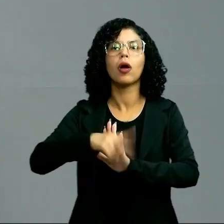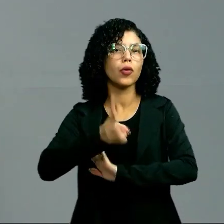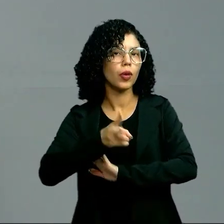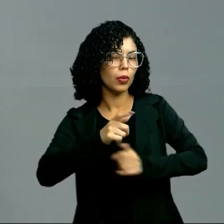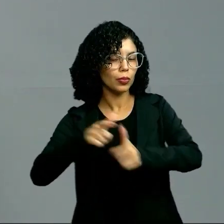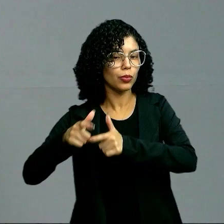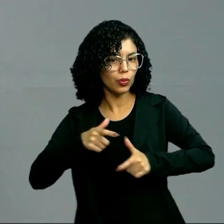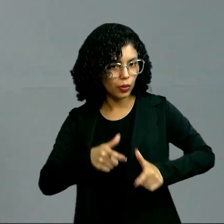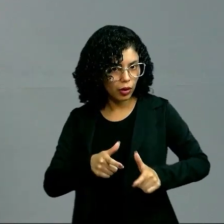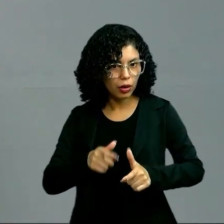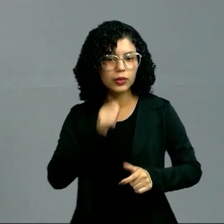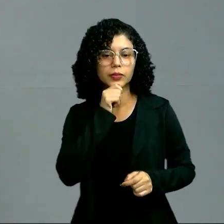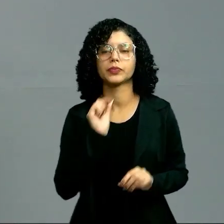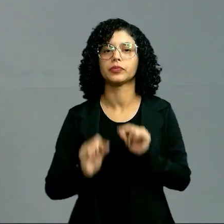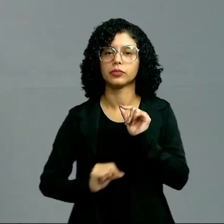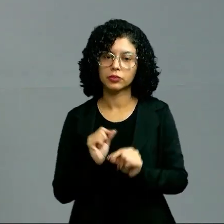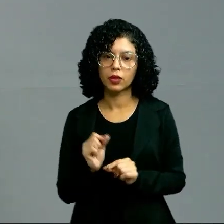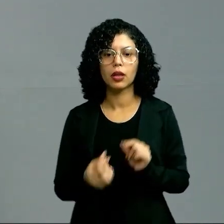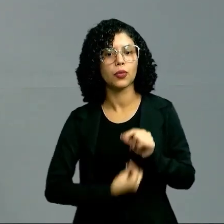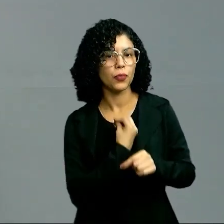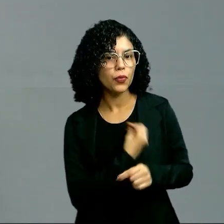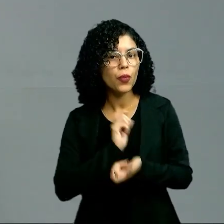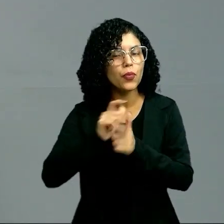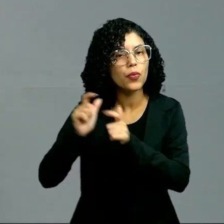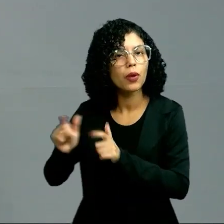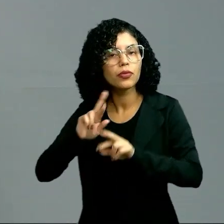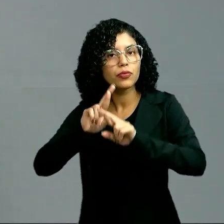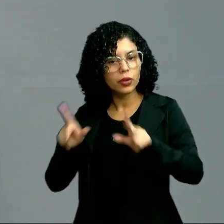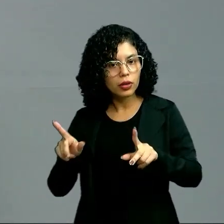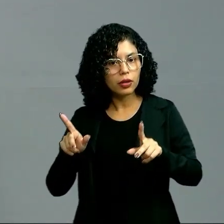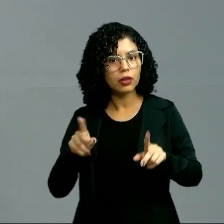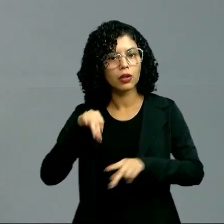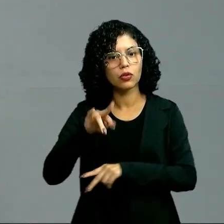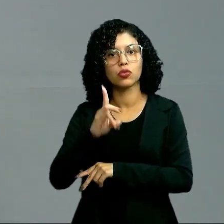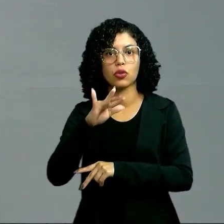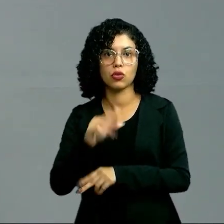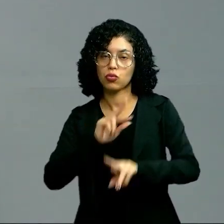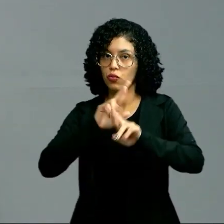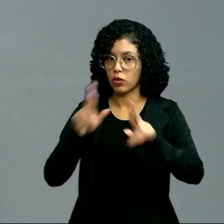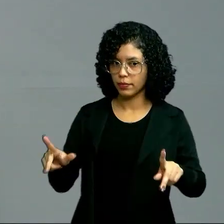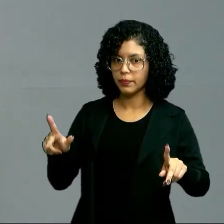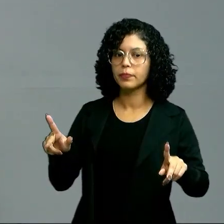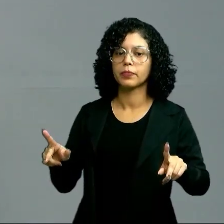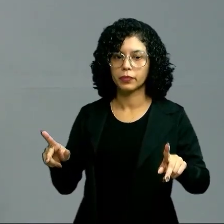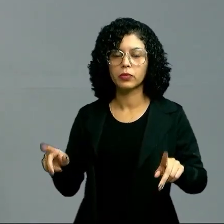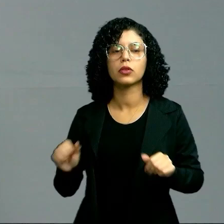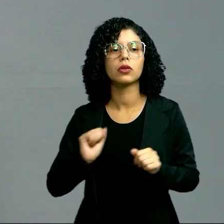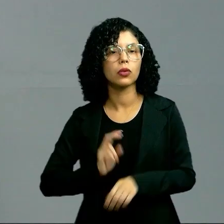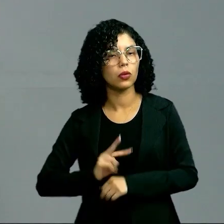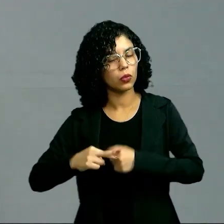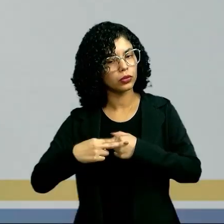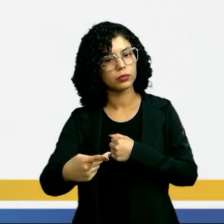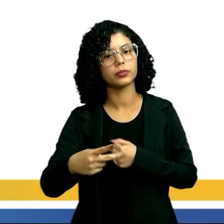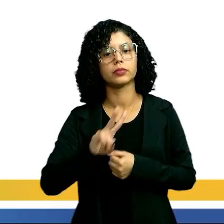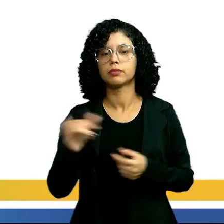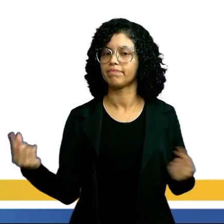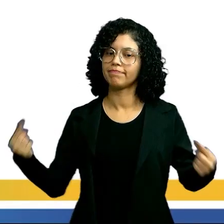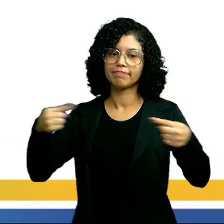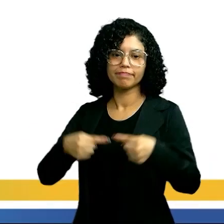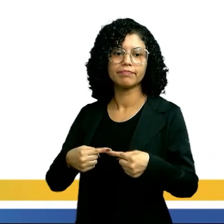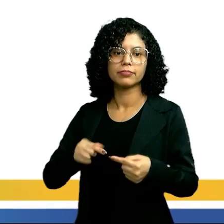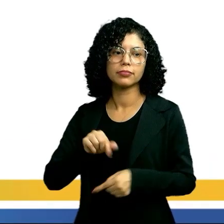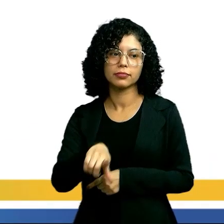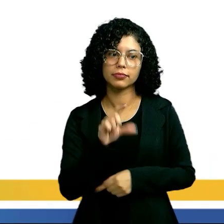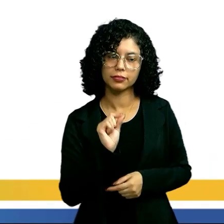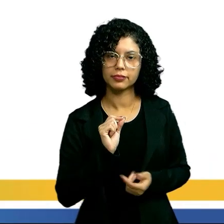mesmo ambiente. Então, se eles vivem em ambientes diferentes, nicho ecológico diferente, consequentemente, eles não vão ter competição. Então, minha